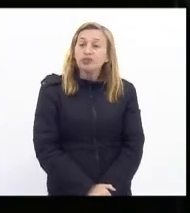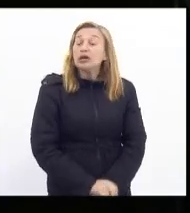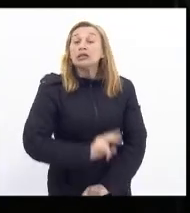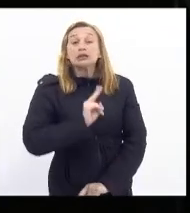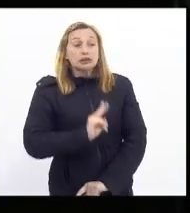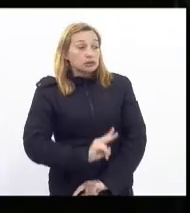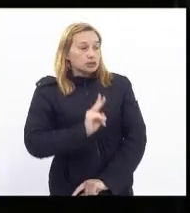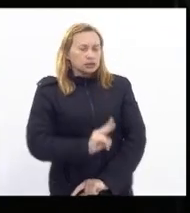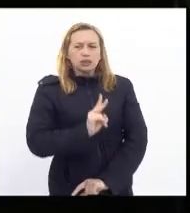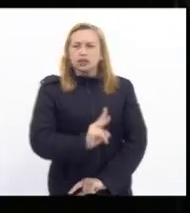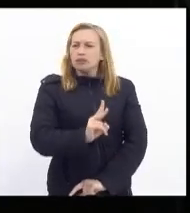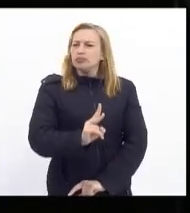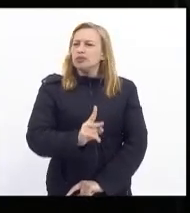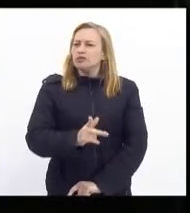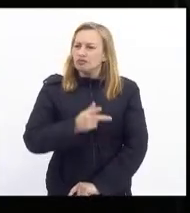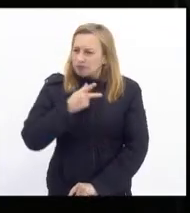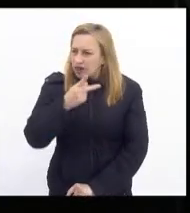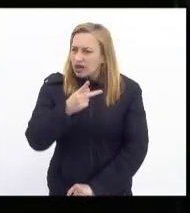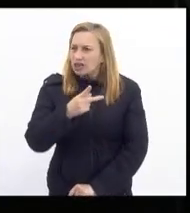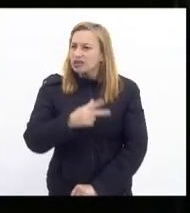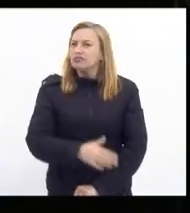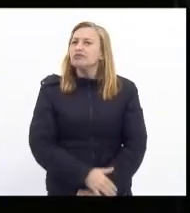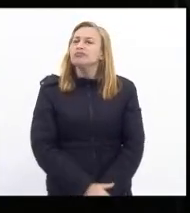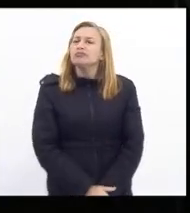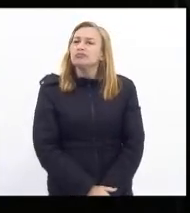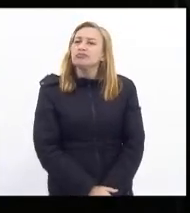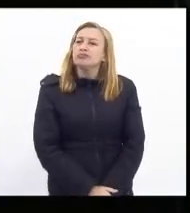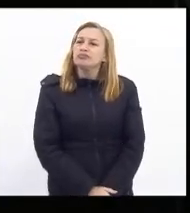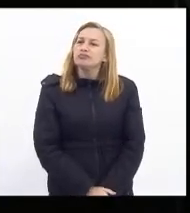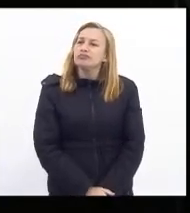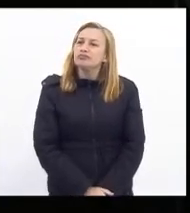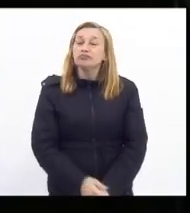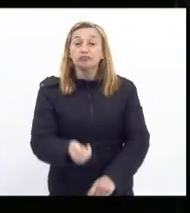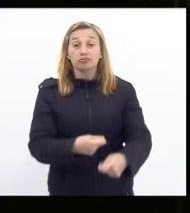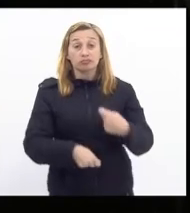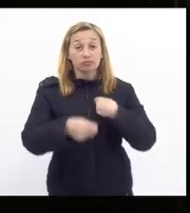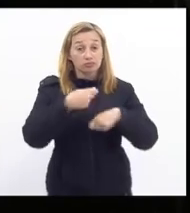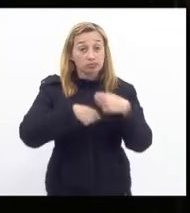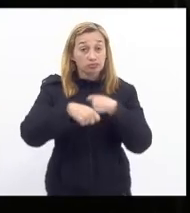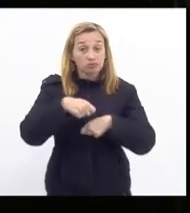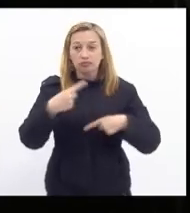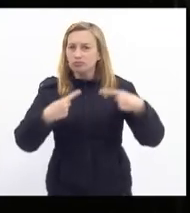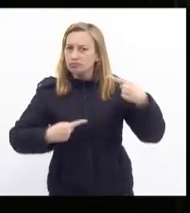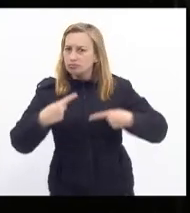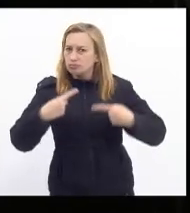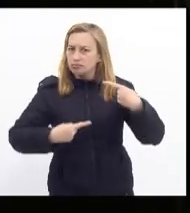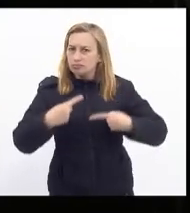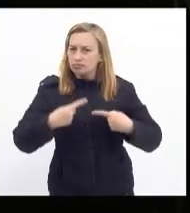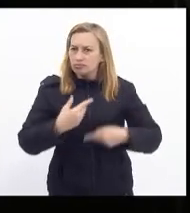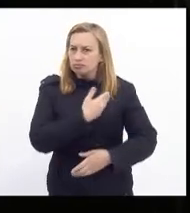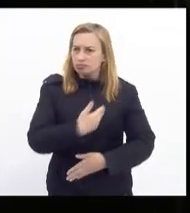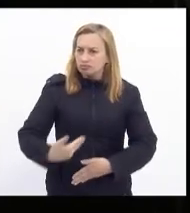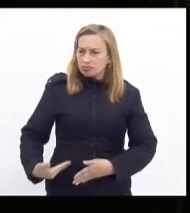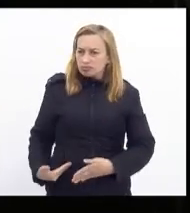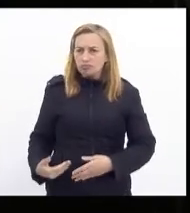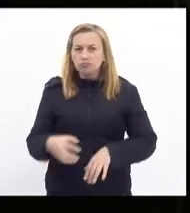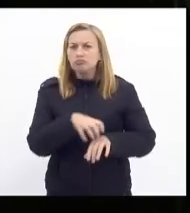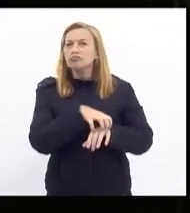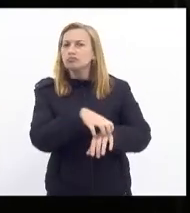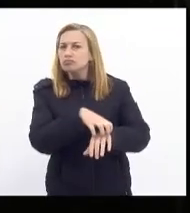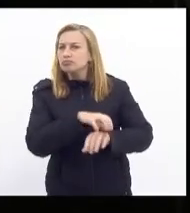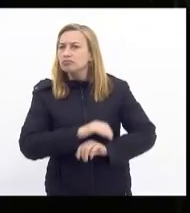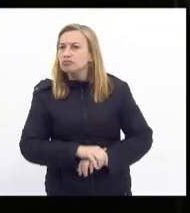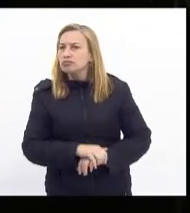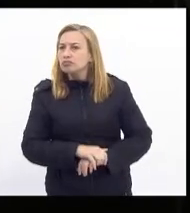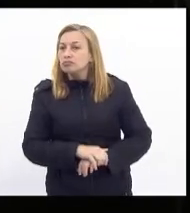Sempre afirmei que a administração da política pública de transportes